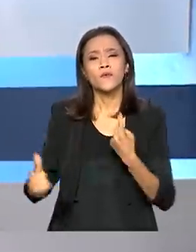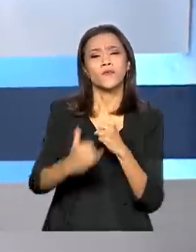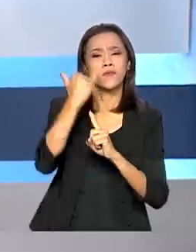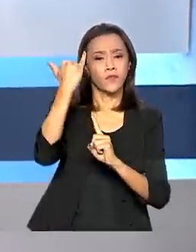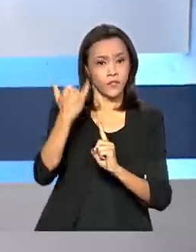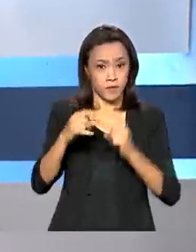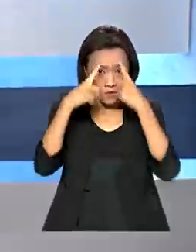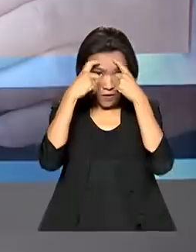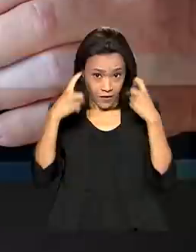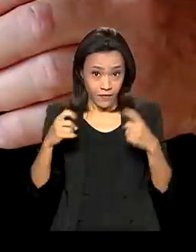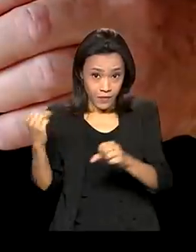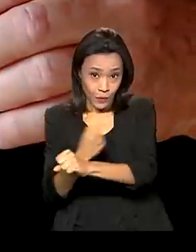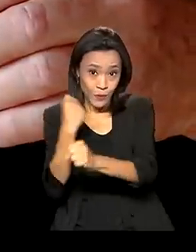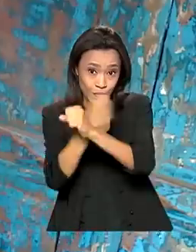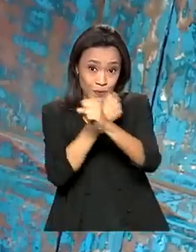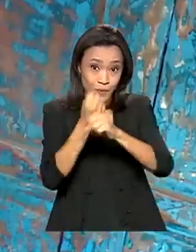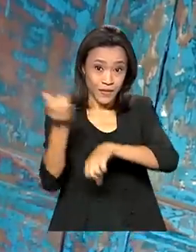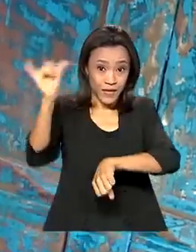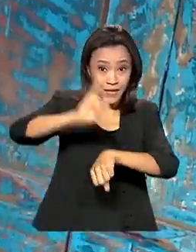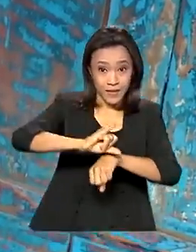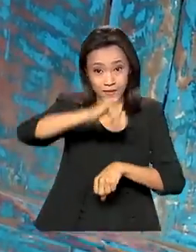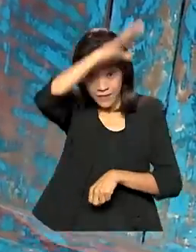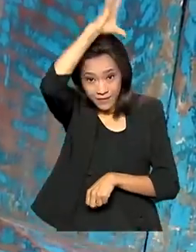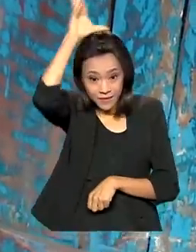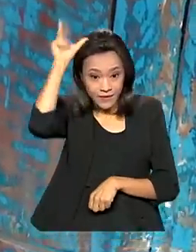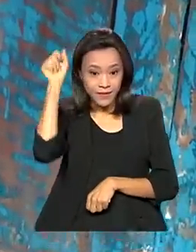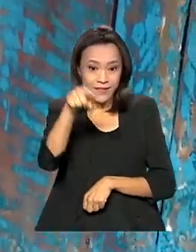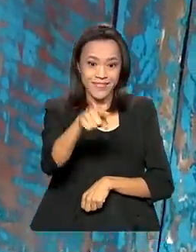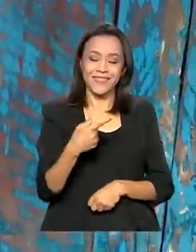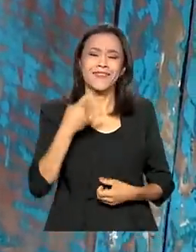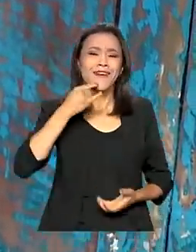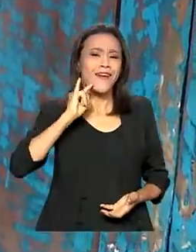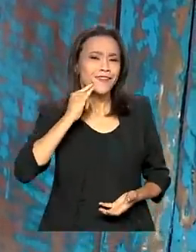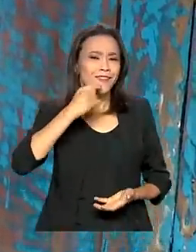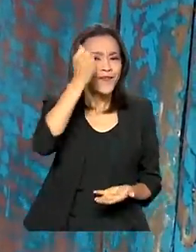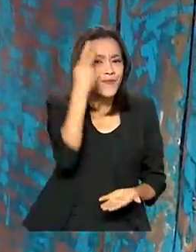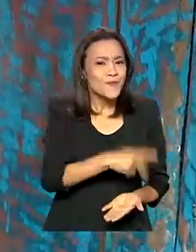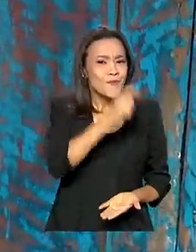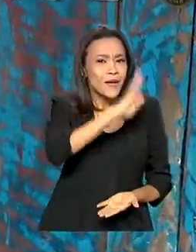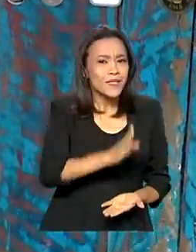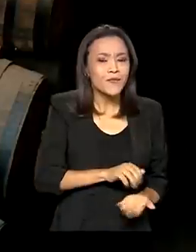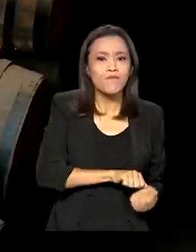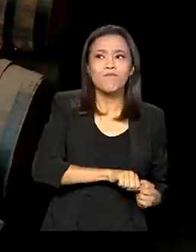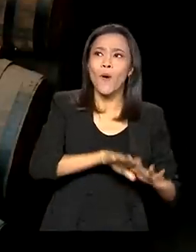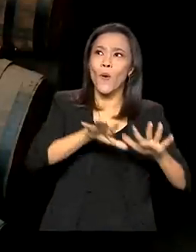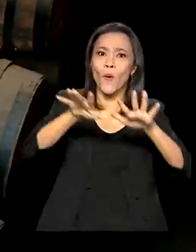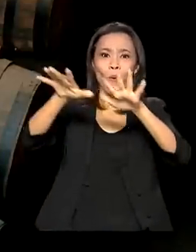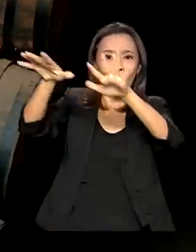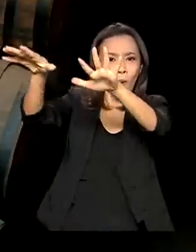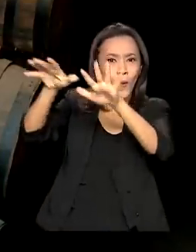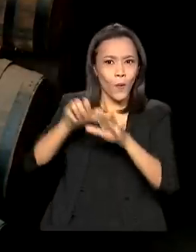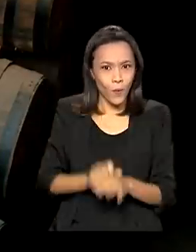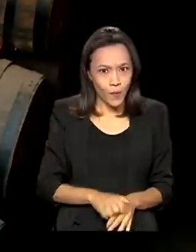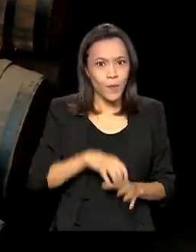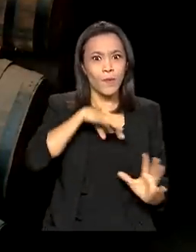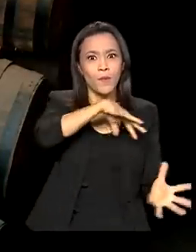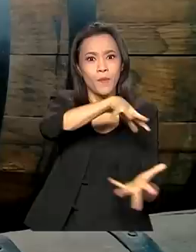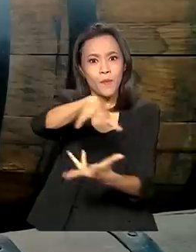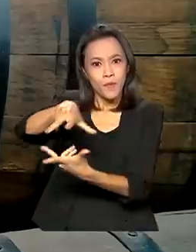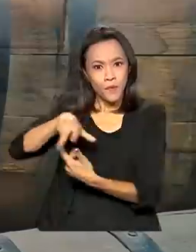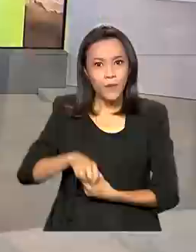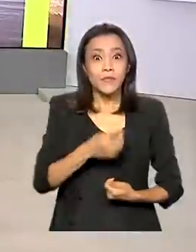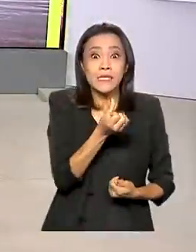E a cachaça brasileira ganhou o mundo. Patrimônio cultural é exportado para mais de 60